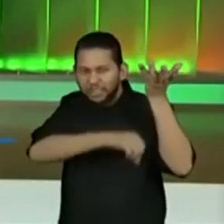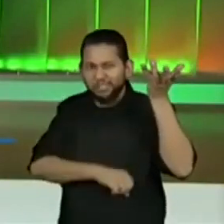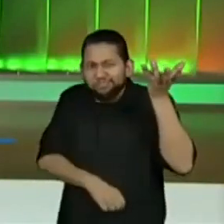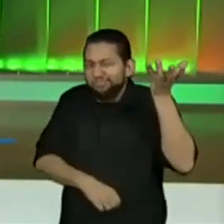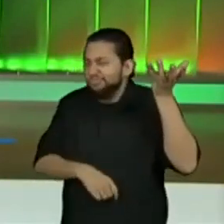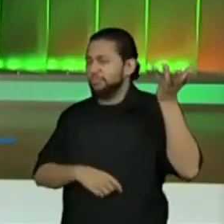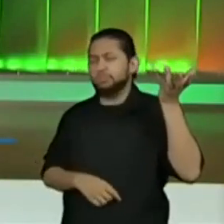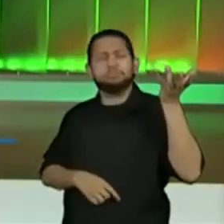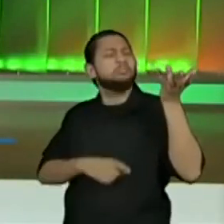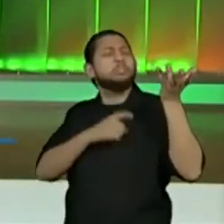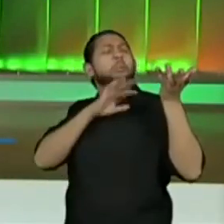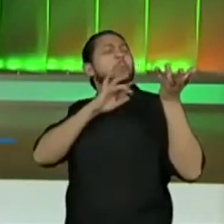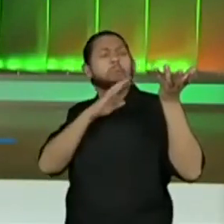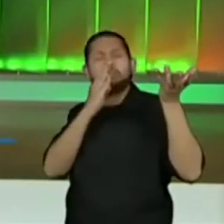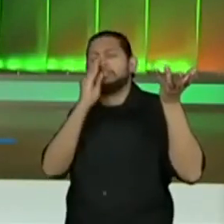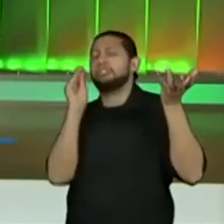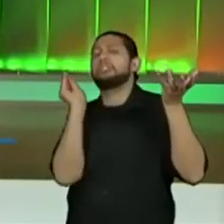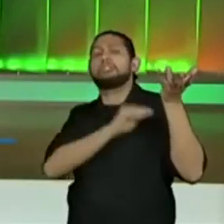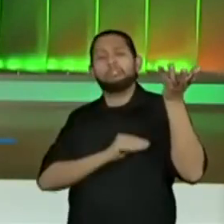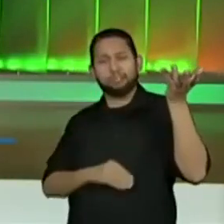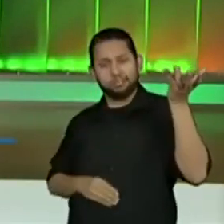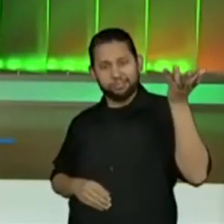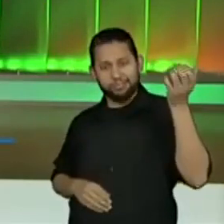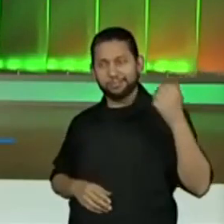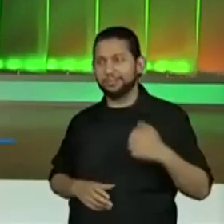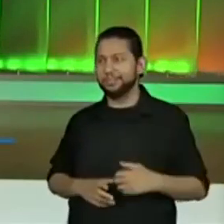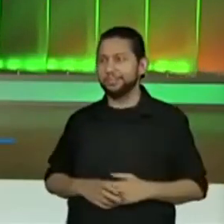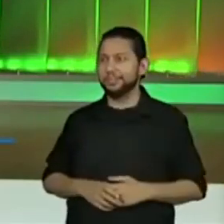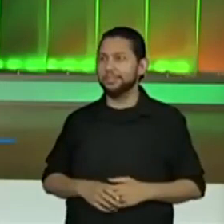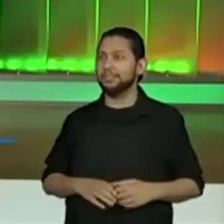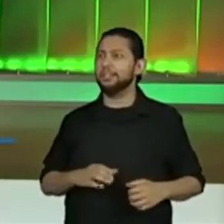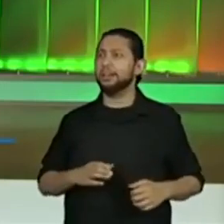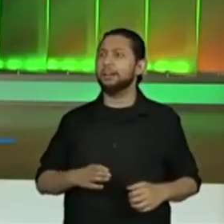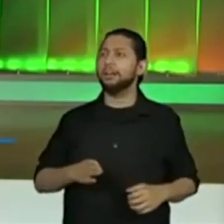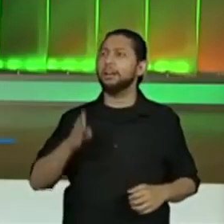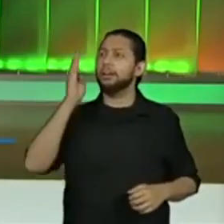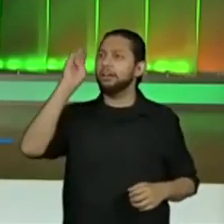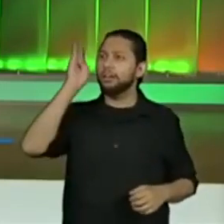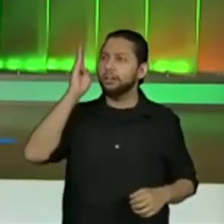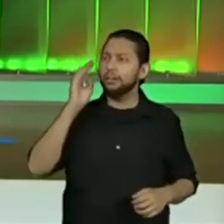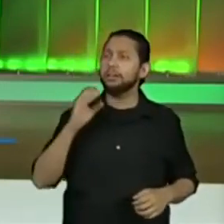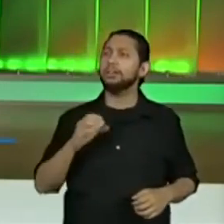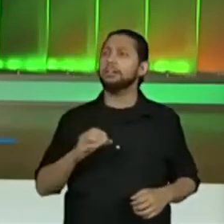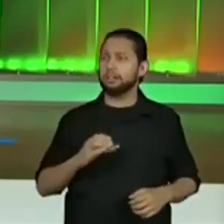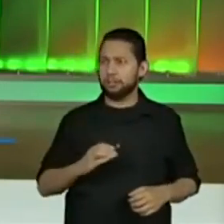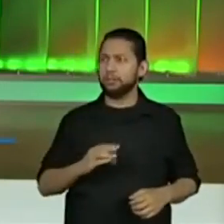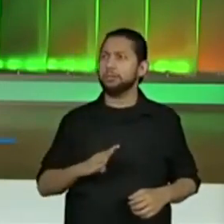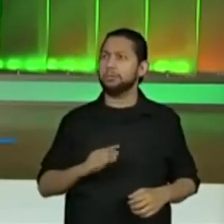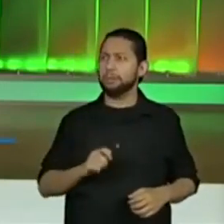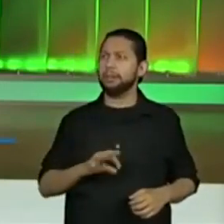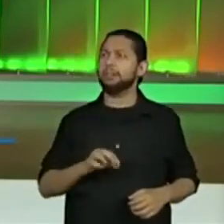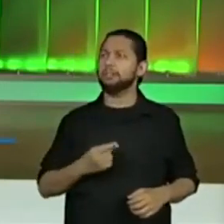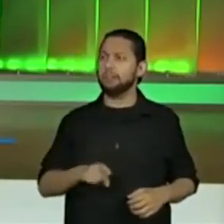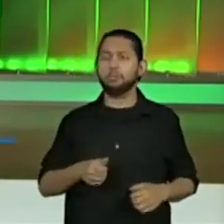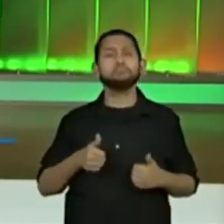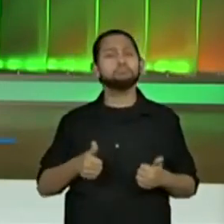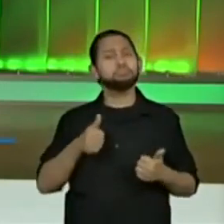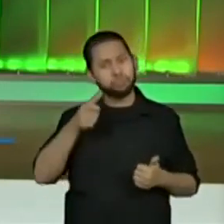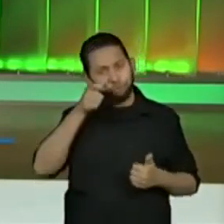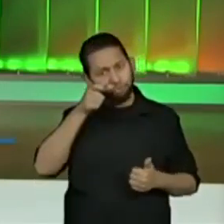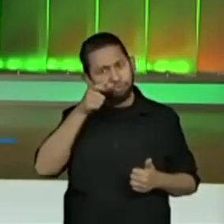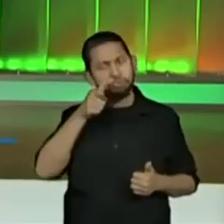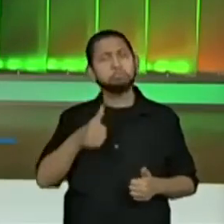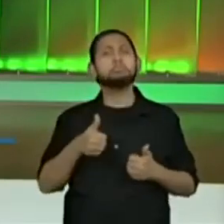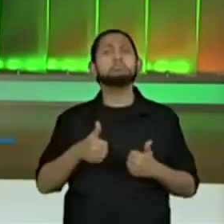alunos estão acertando, os alunos de Cubatão, que legal. Matheus, Nicolas, parabéns a todos os alunos que estão acompanhando.